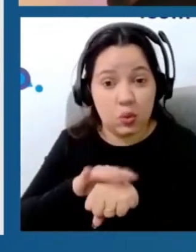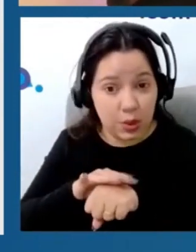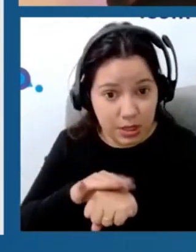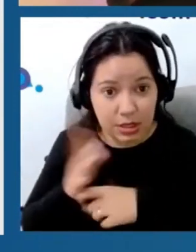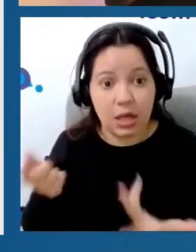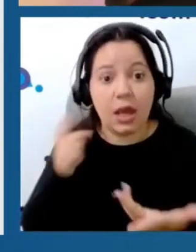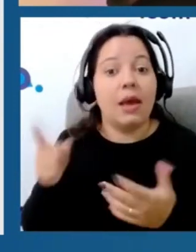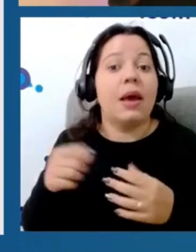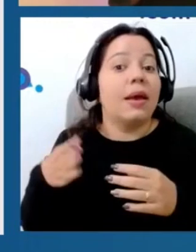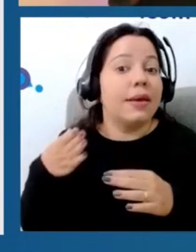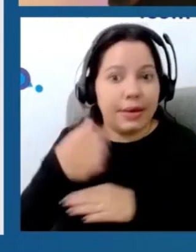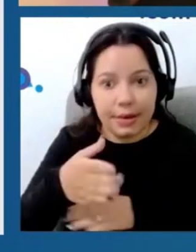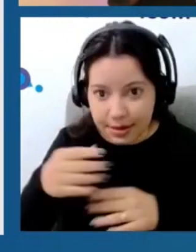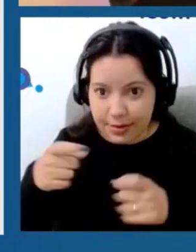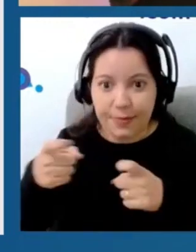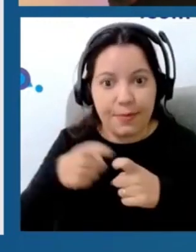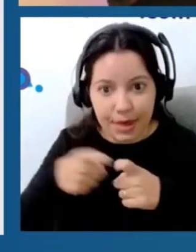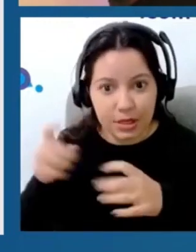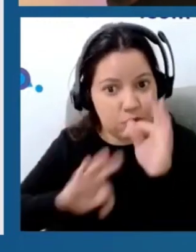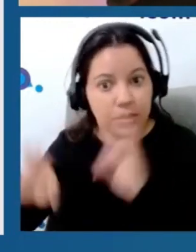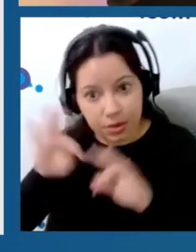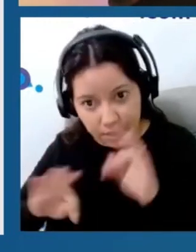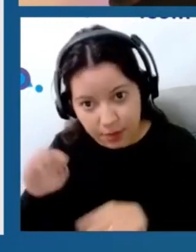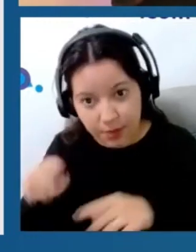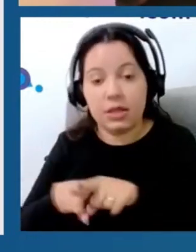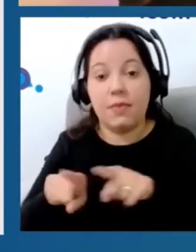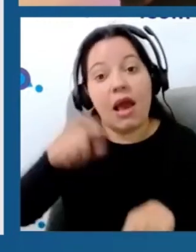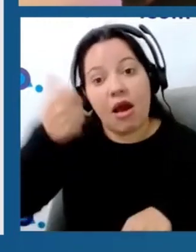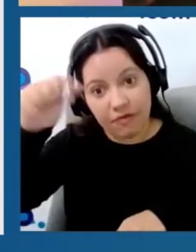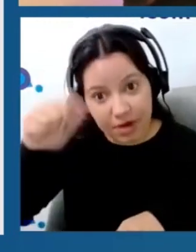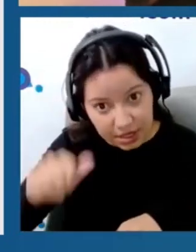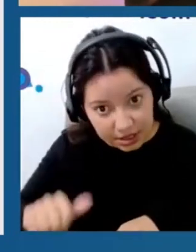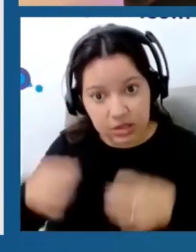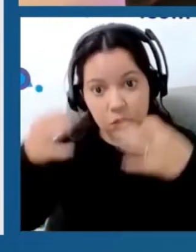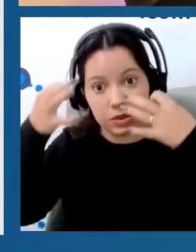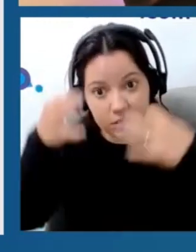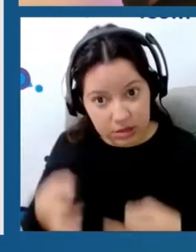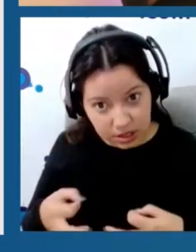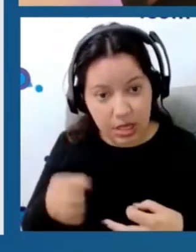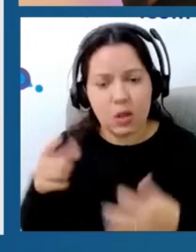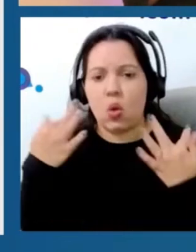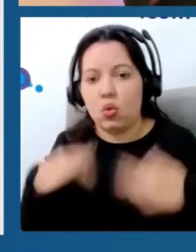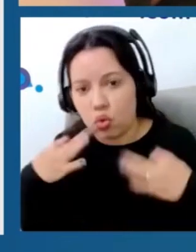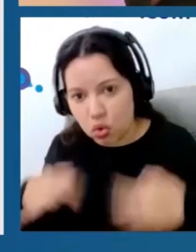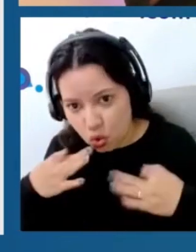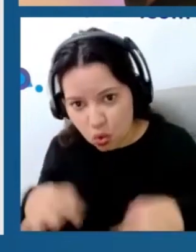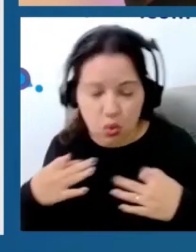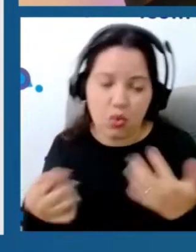importam. O momento da misturação. A avaliação correta dos desfechos, dor, função, incapacidade.